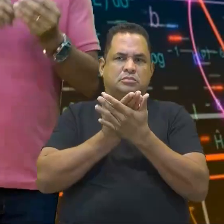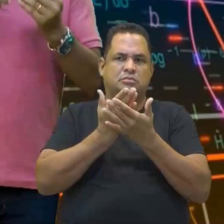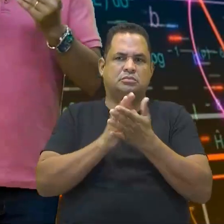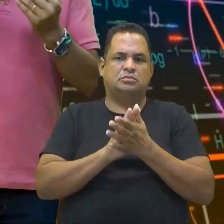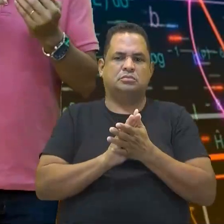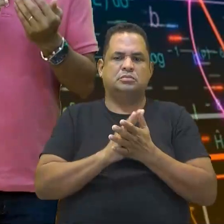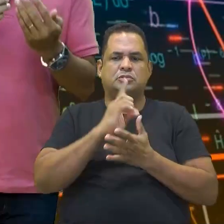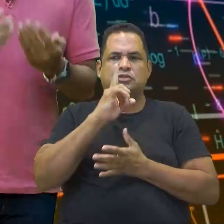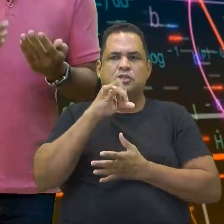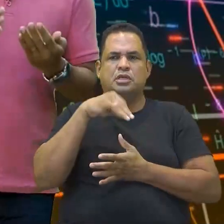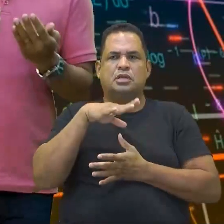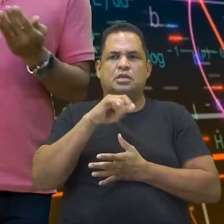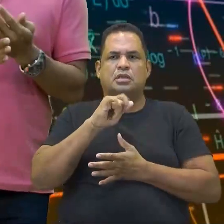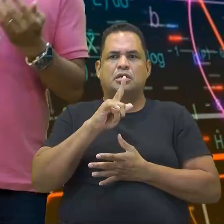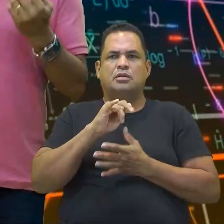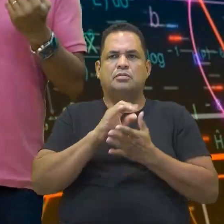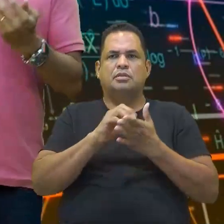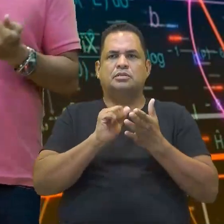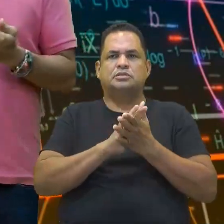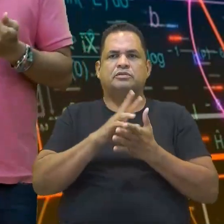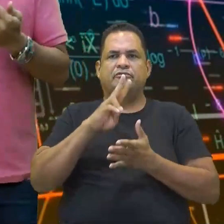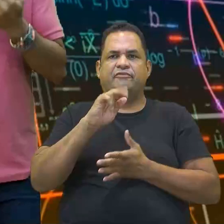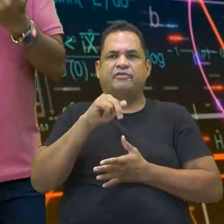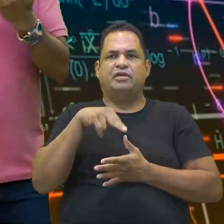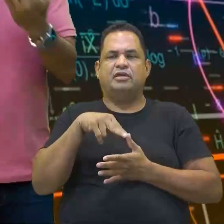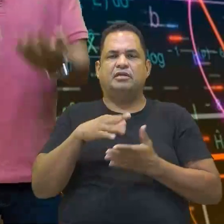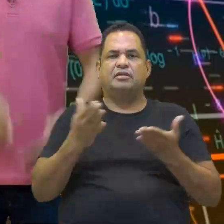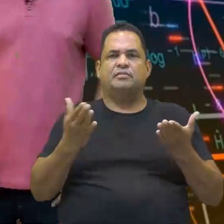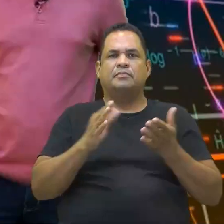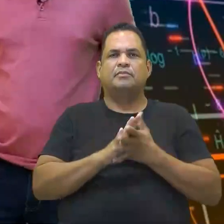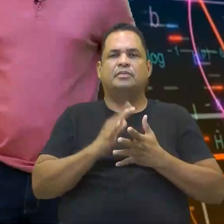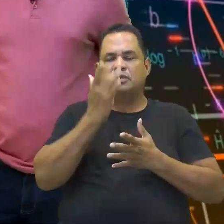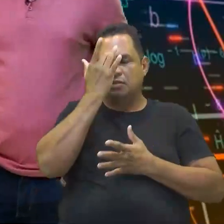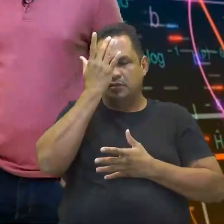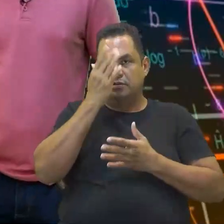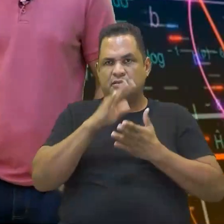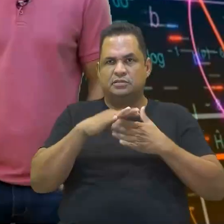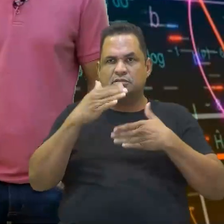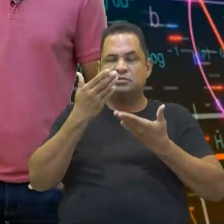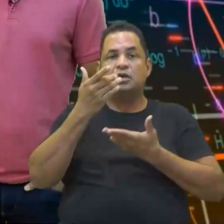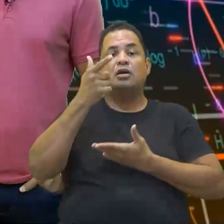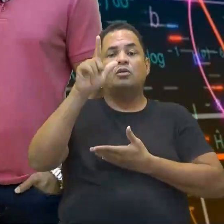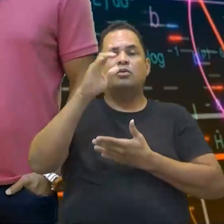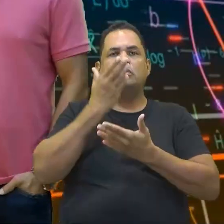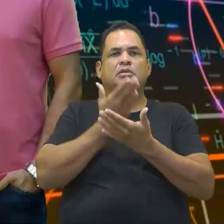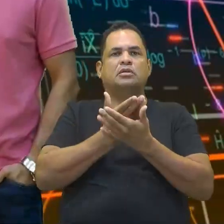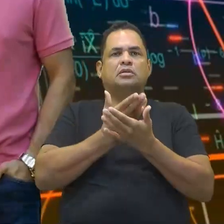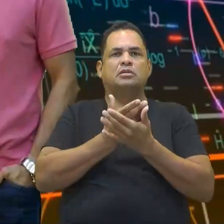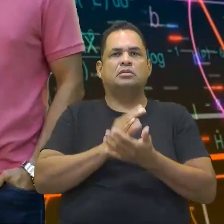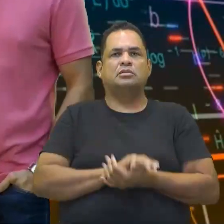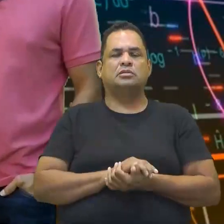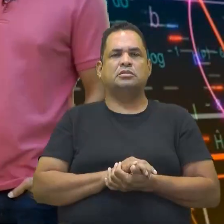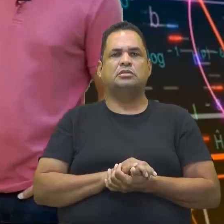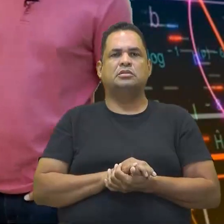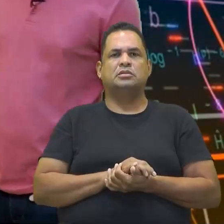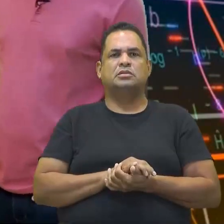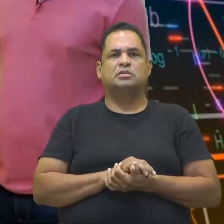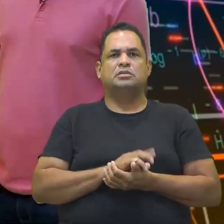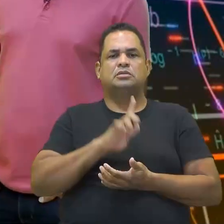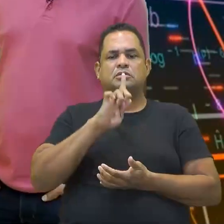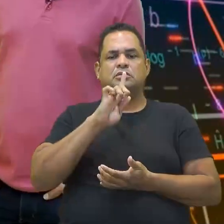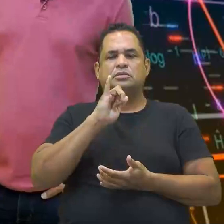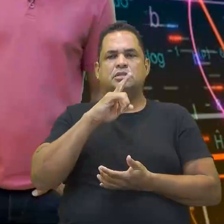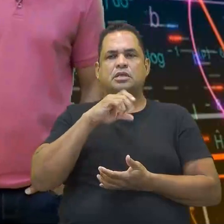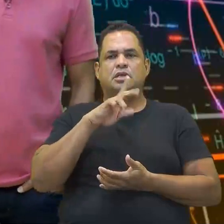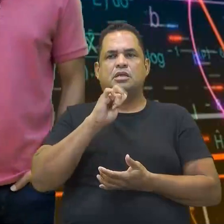Venn. Isso vai ser mais fácil, vai ficar melhor para vocês na próxima aula. E o diagrama cai muito nos concursos,